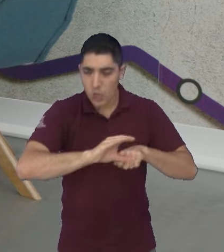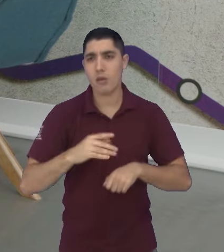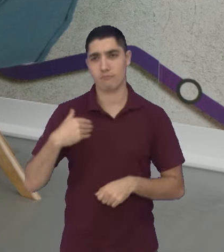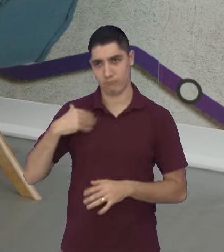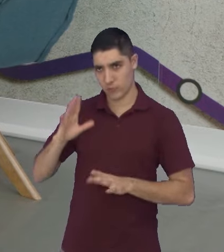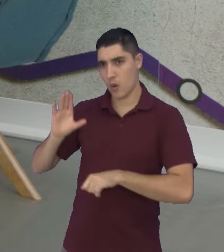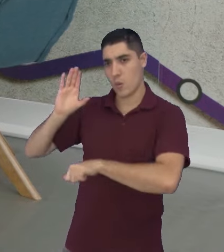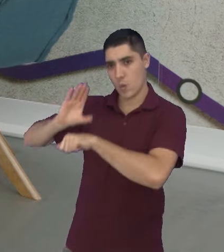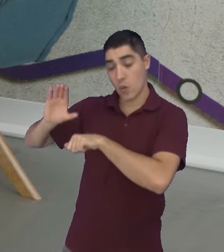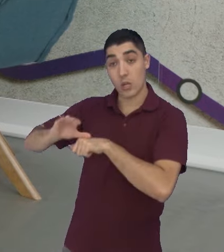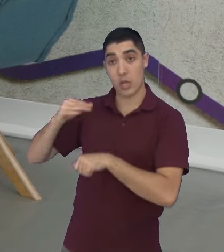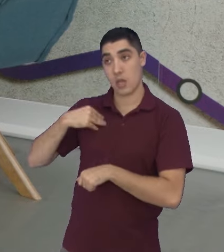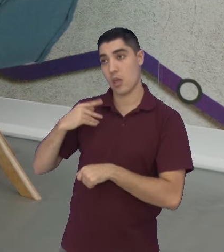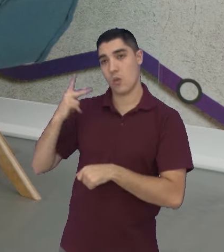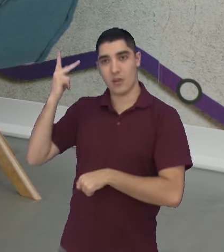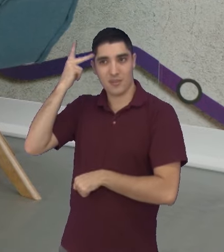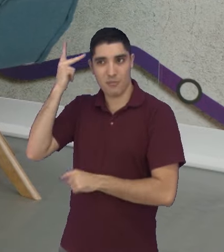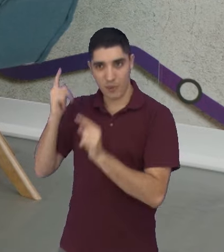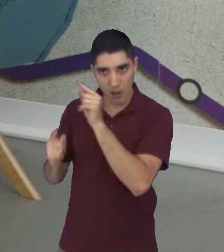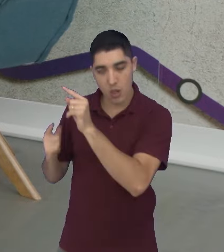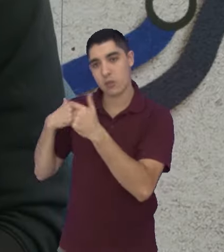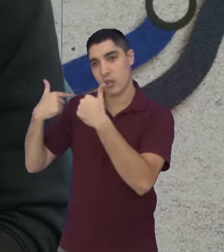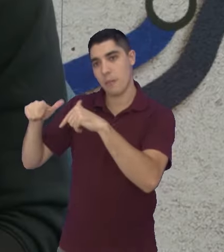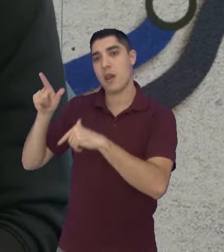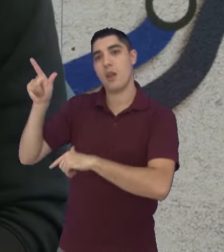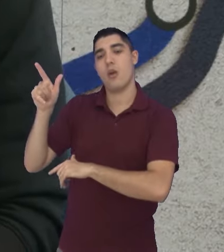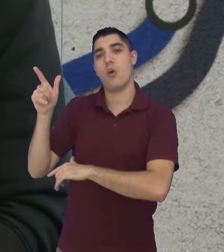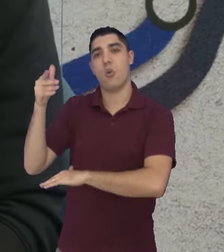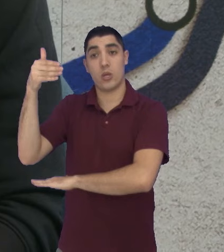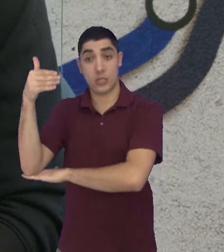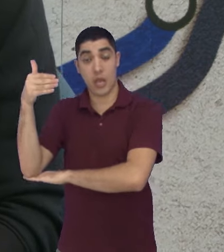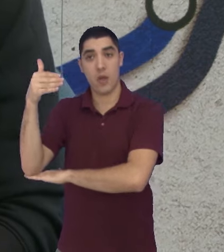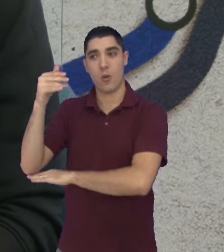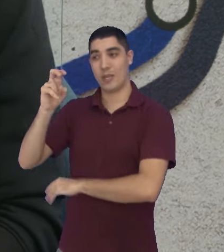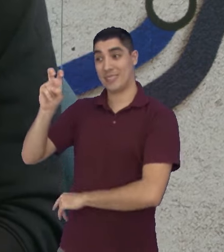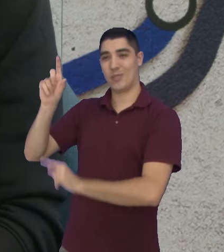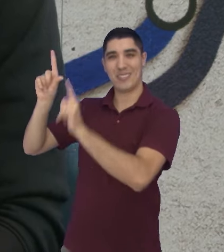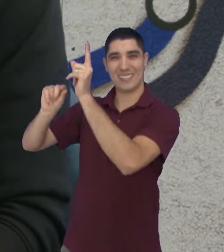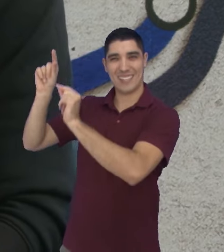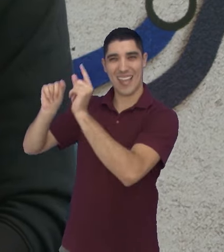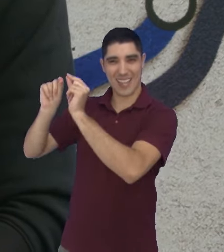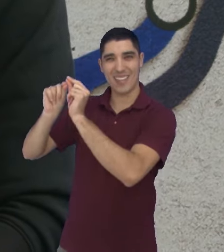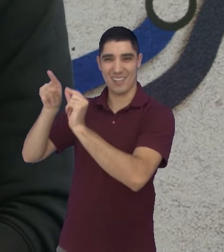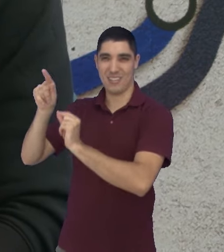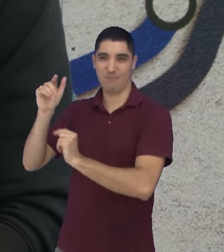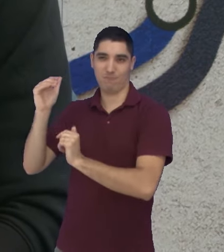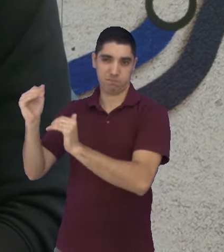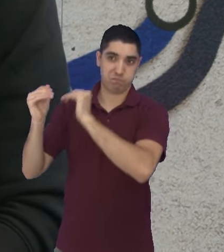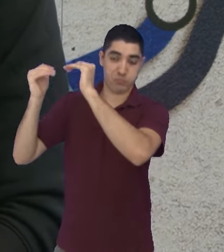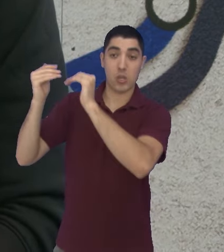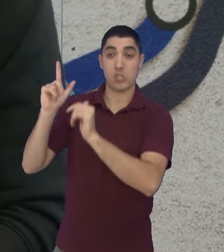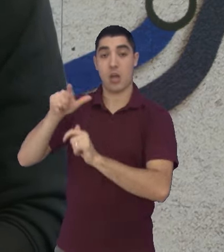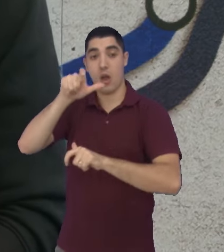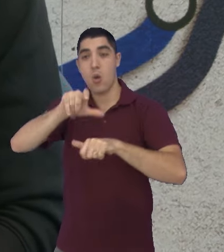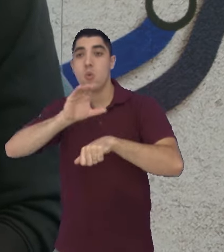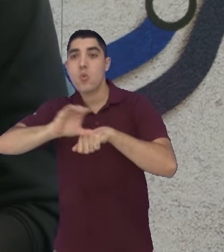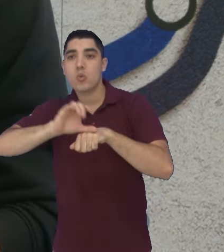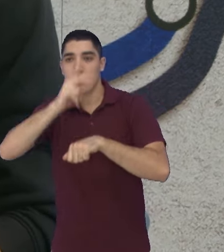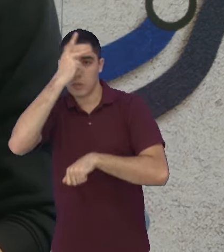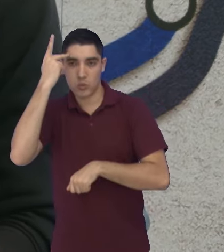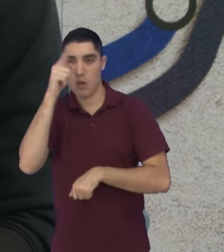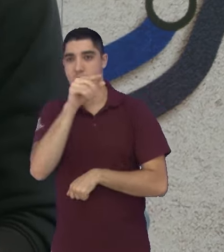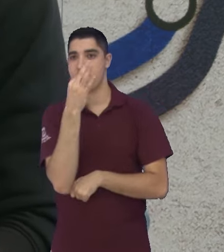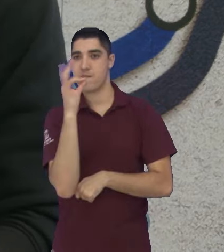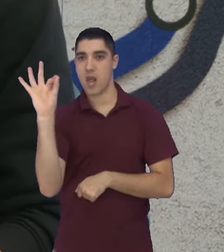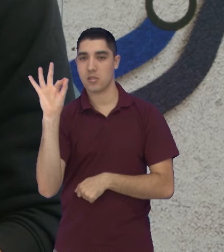cursos, eu vim de São Paulo, de São Paulo eu trabalhei no Hotel Cinco Estrelas, fiz curso com os franceses. Há a área que